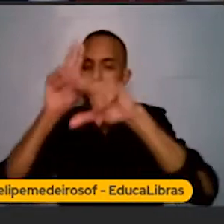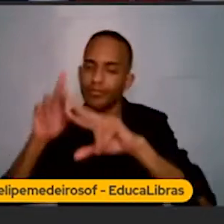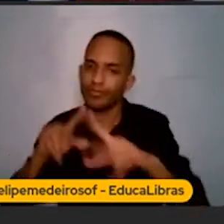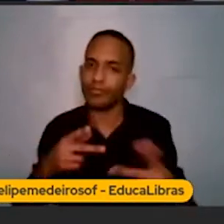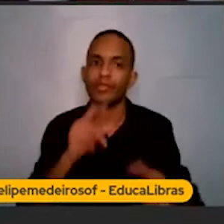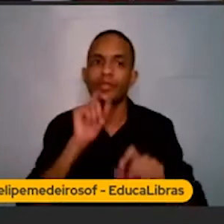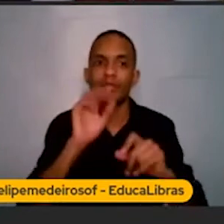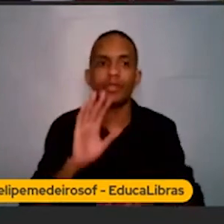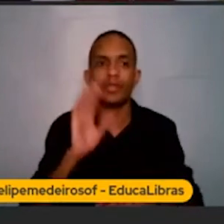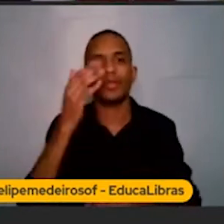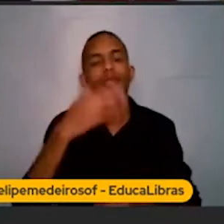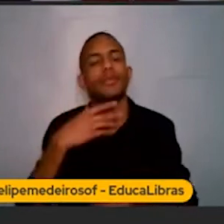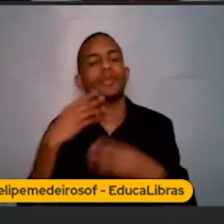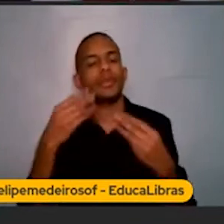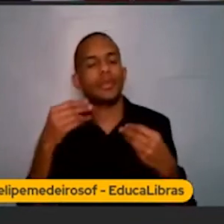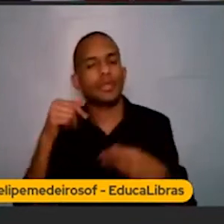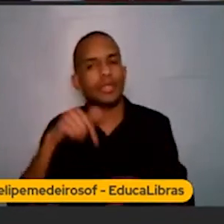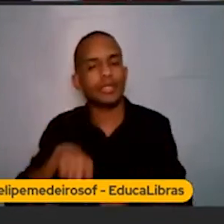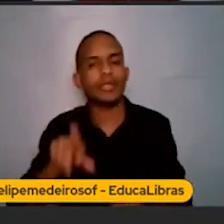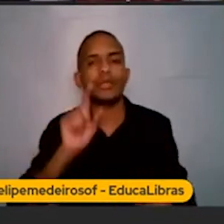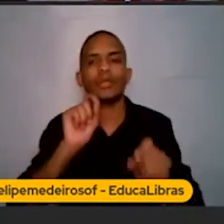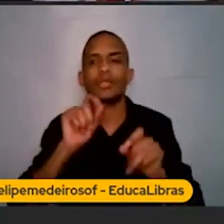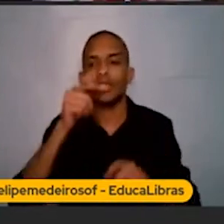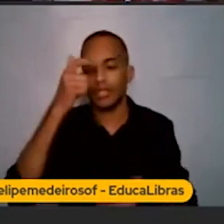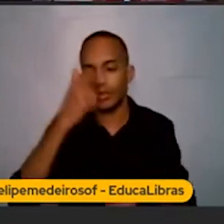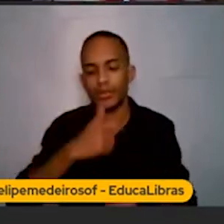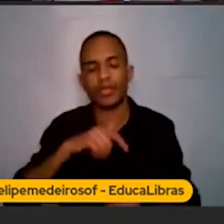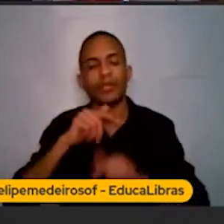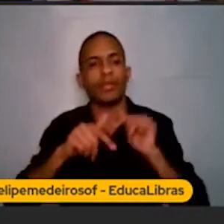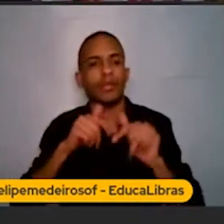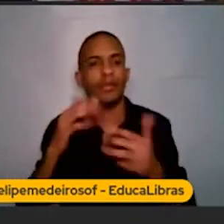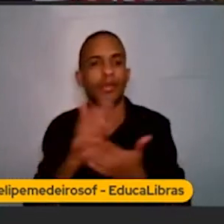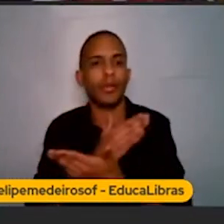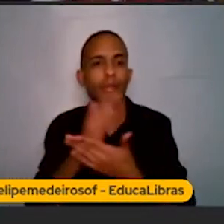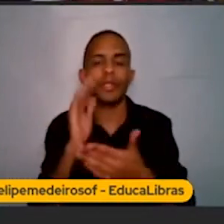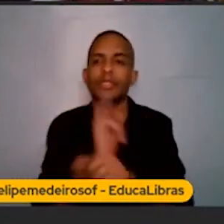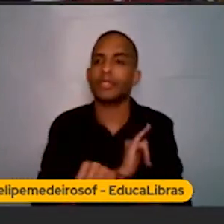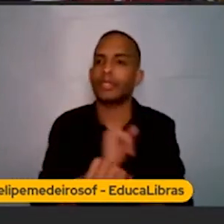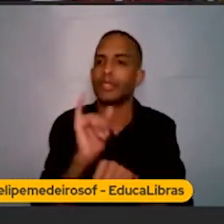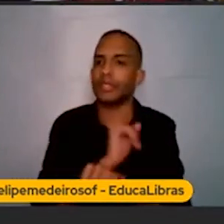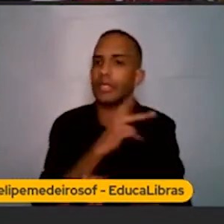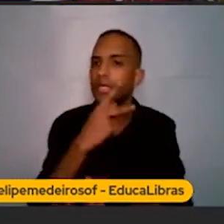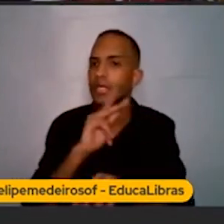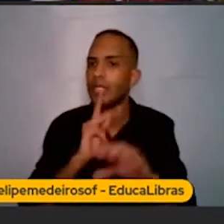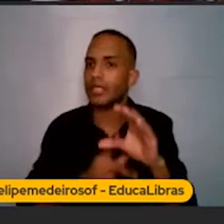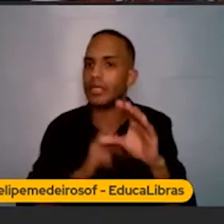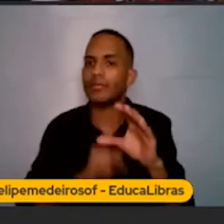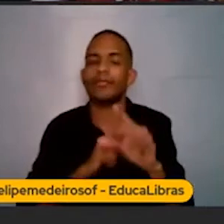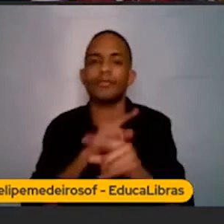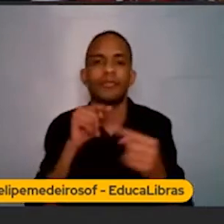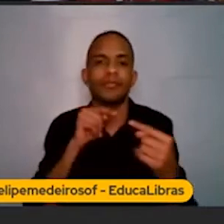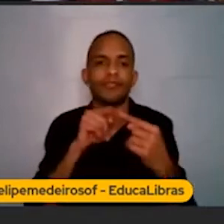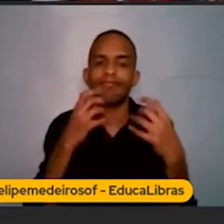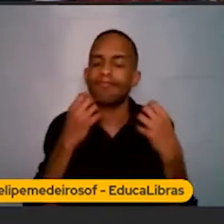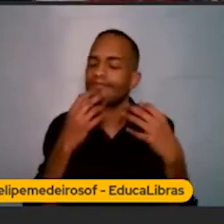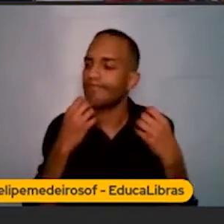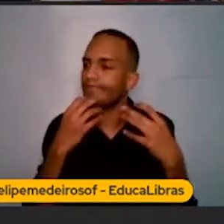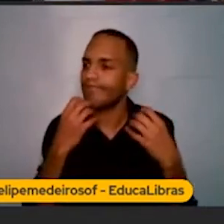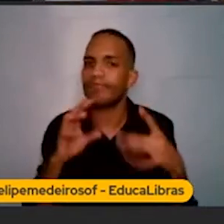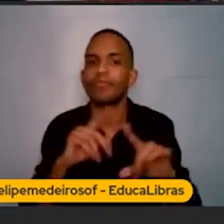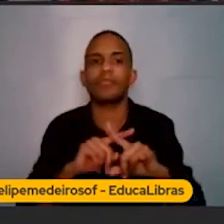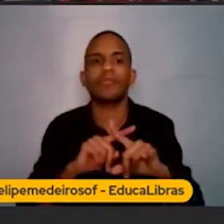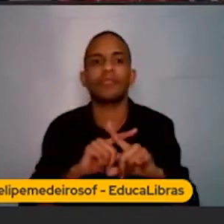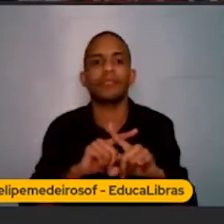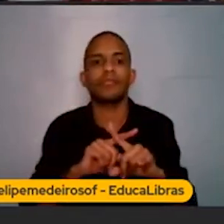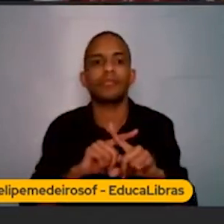acontece aqui muito onde eu trabalho. Às vezes, alguma estratégia para um cliente funciona muito bem. Muito, muito bem. A gente